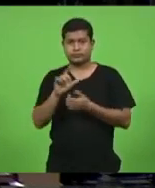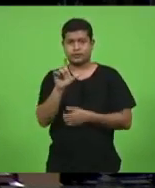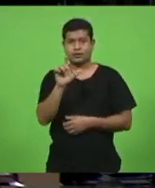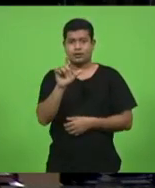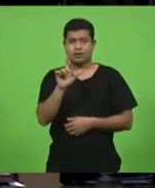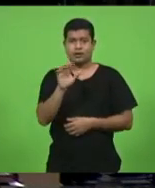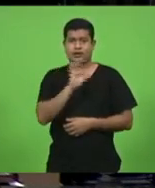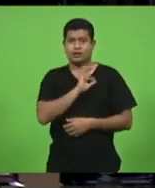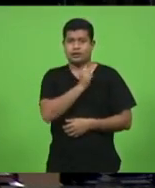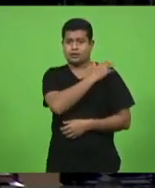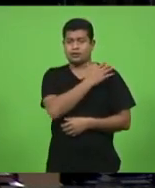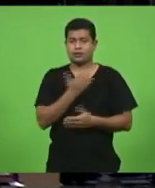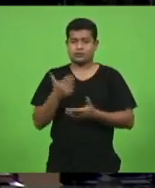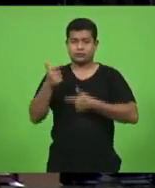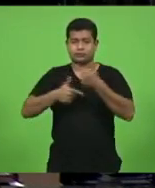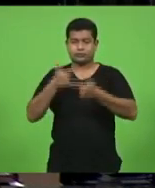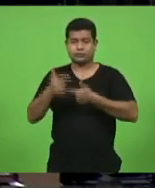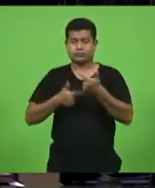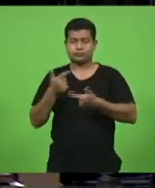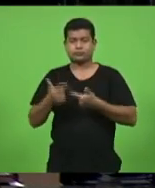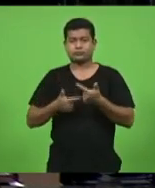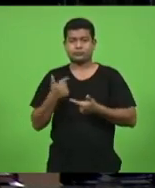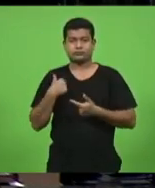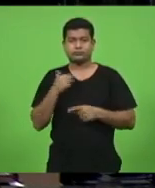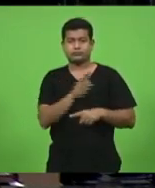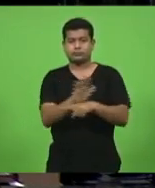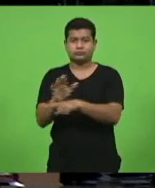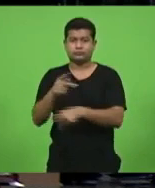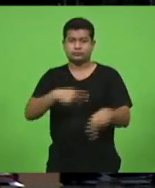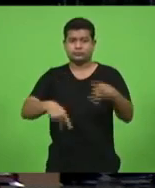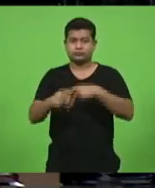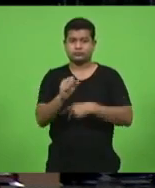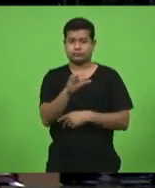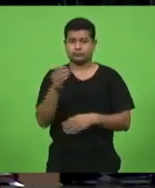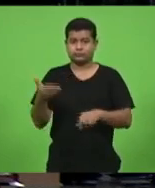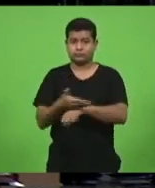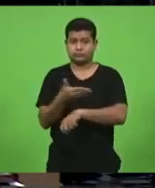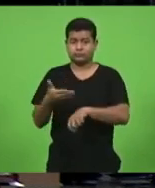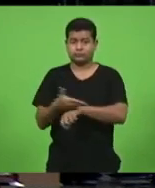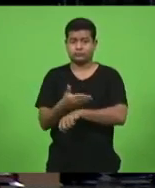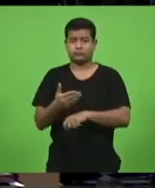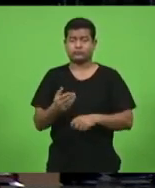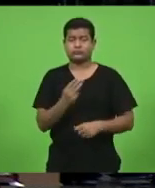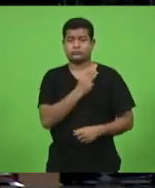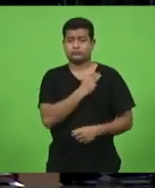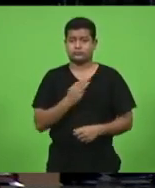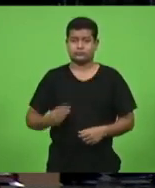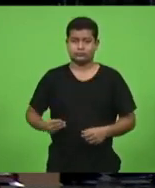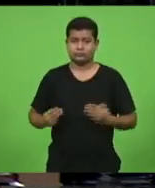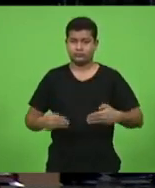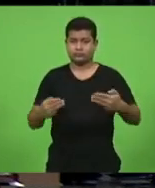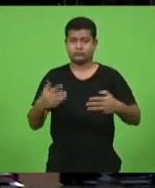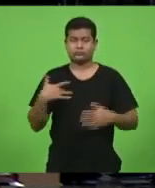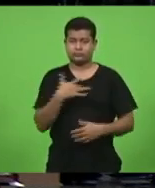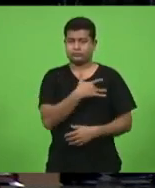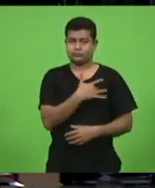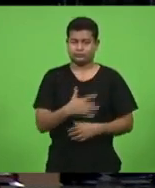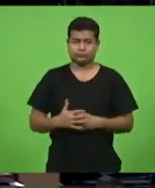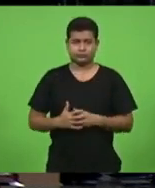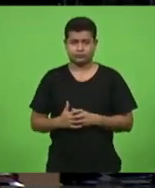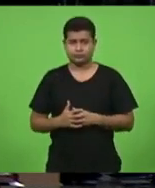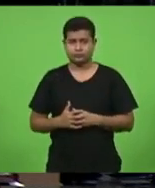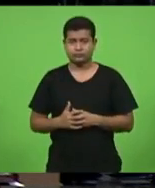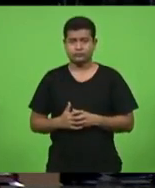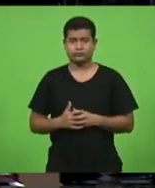Pazuello pelos excelentes serviços prestados ao povo brasileiro durante a participação na pasta do Ministério de Saúde em discussão presidente